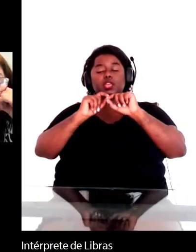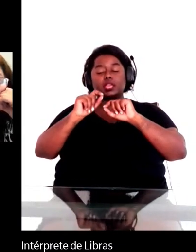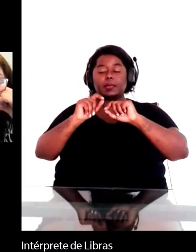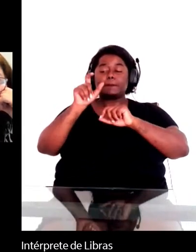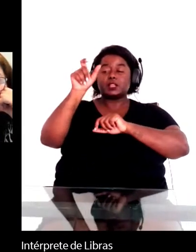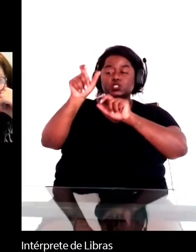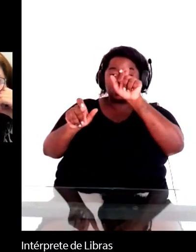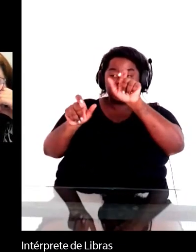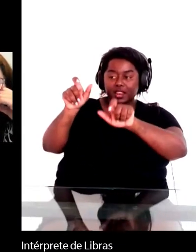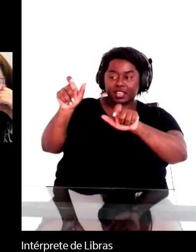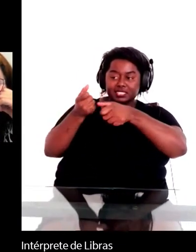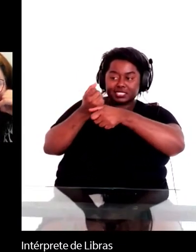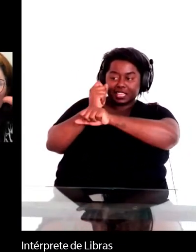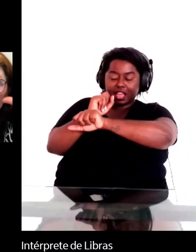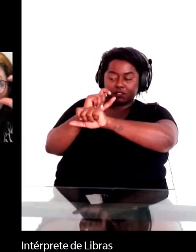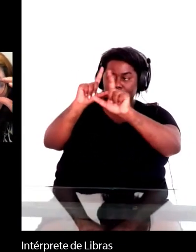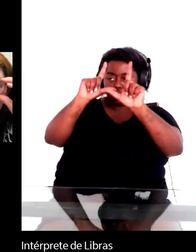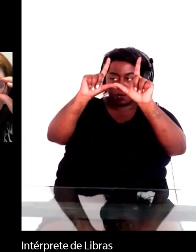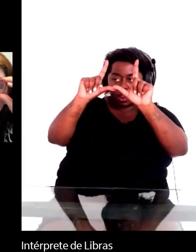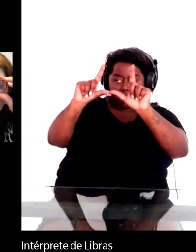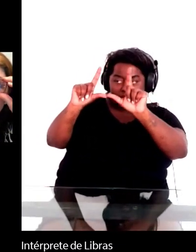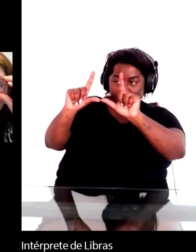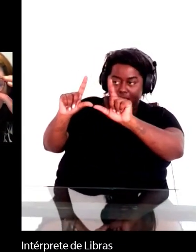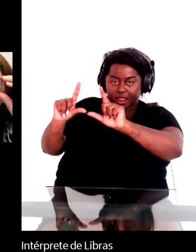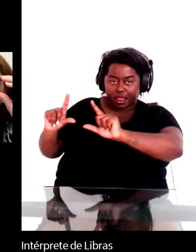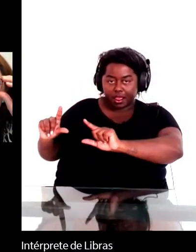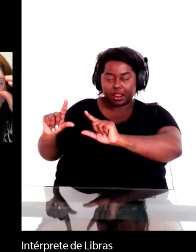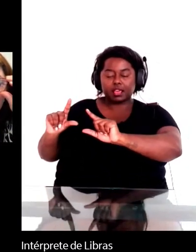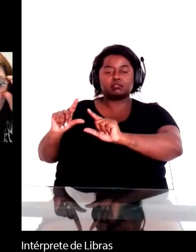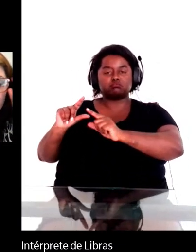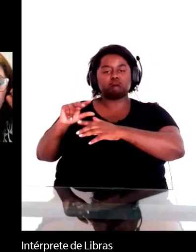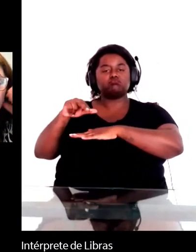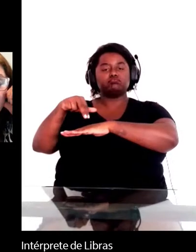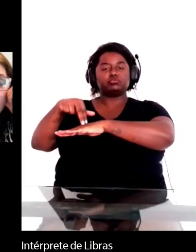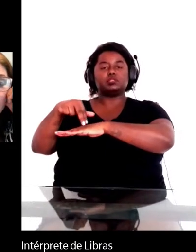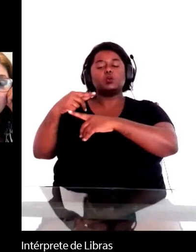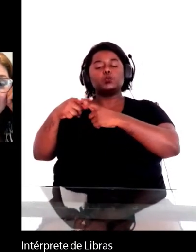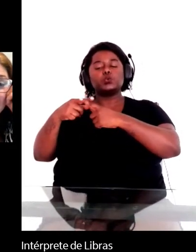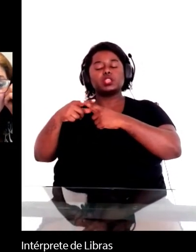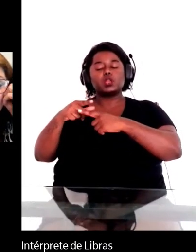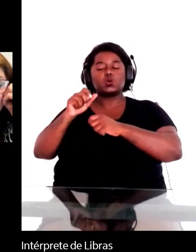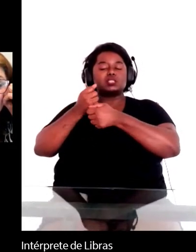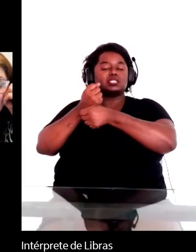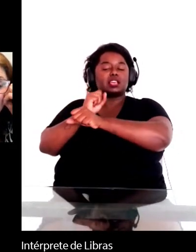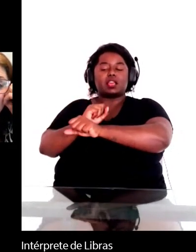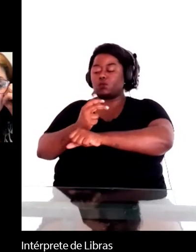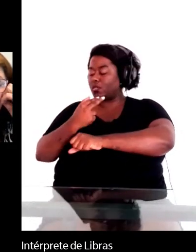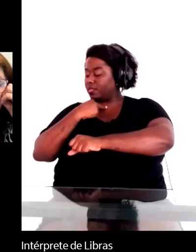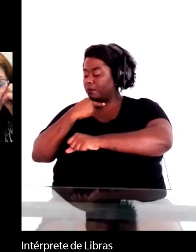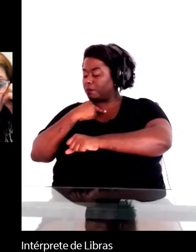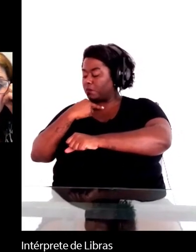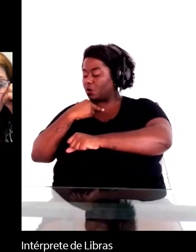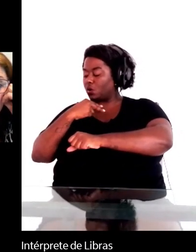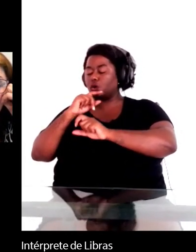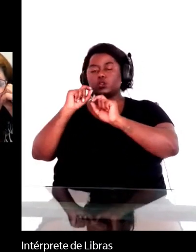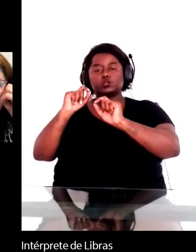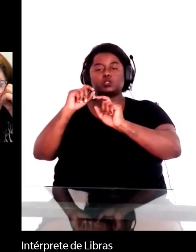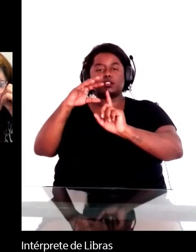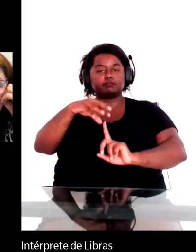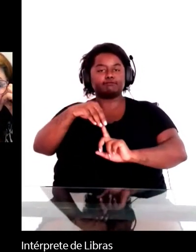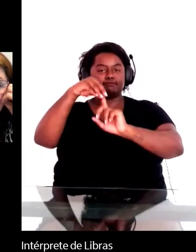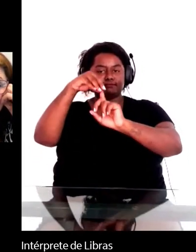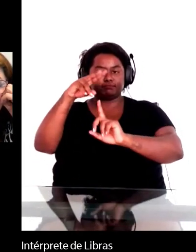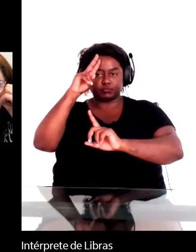porque o escravo não pode incorporar a tensão de uma história. Apesar da transferência incomum da